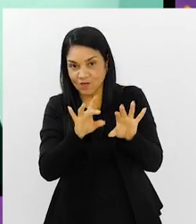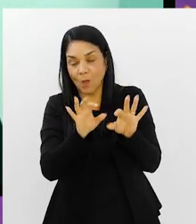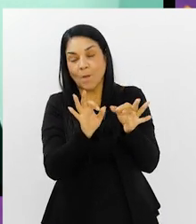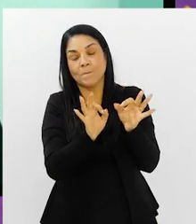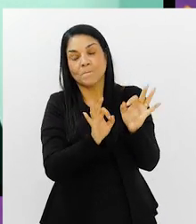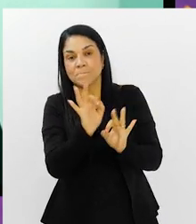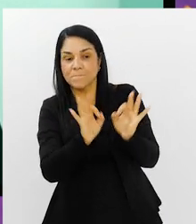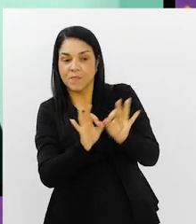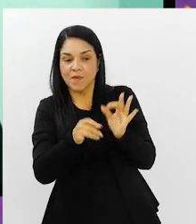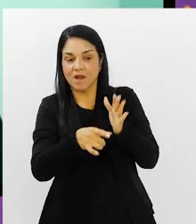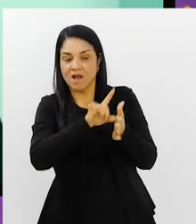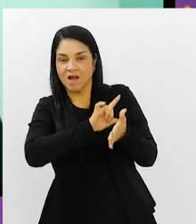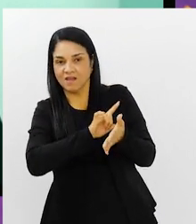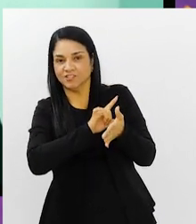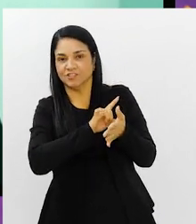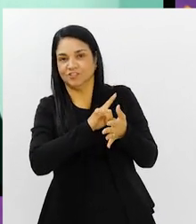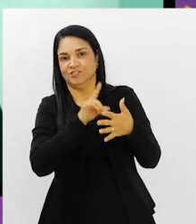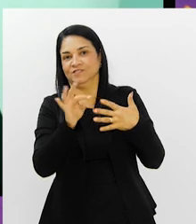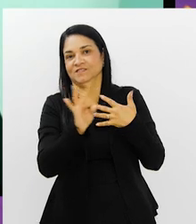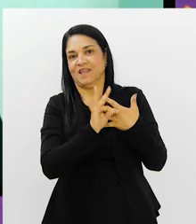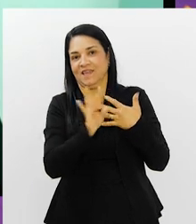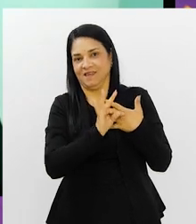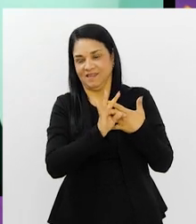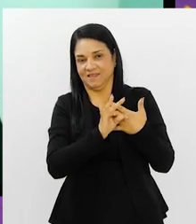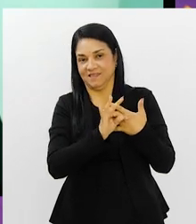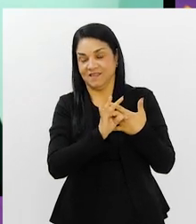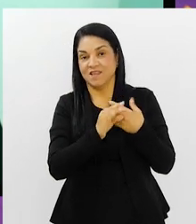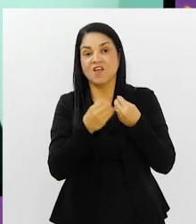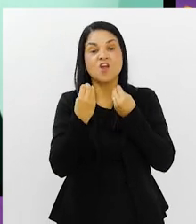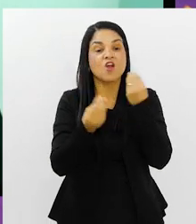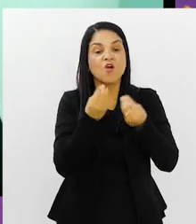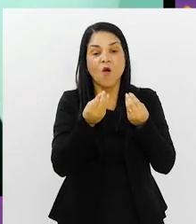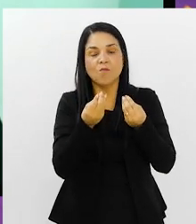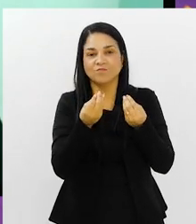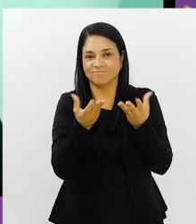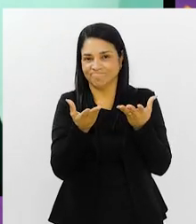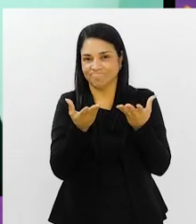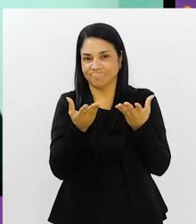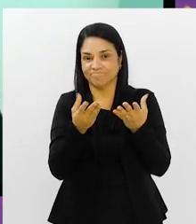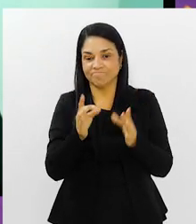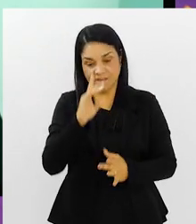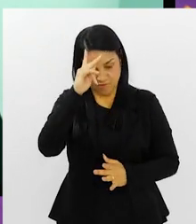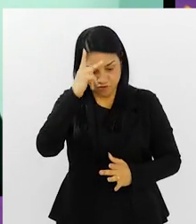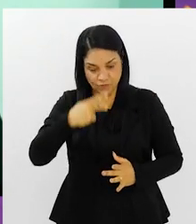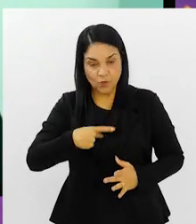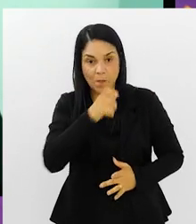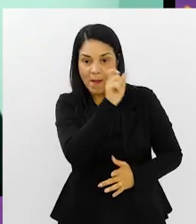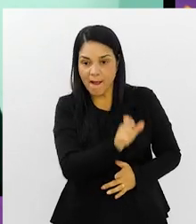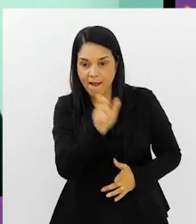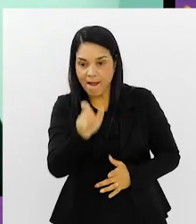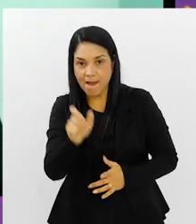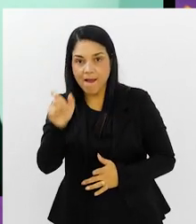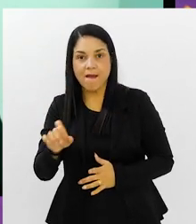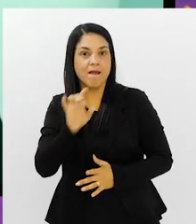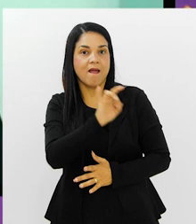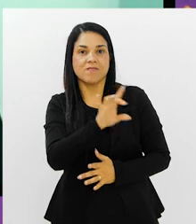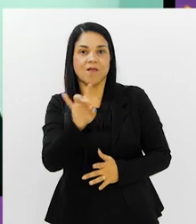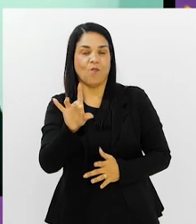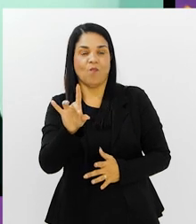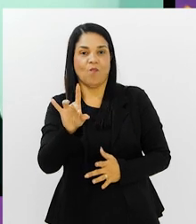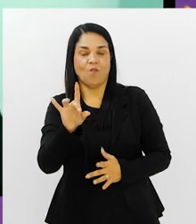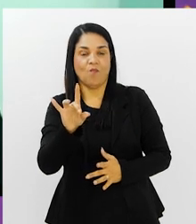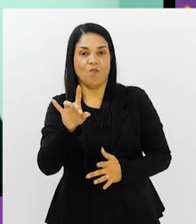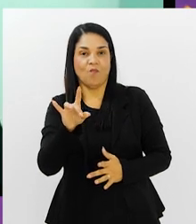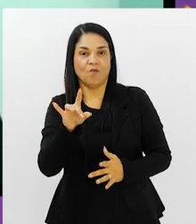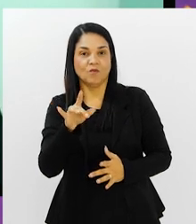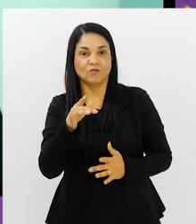da forma tática que deveria ser. Então, quando você não tem conjunto, o que prevalece? A individualidade, a categoria. Quando